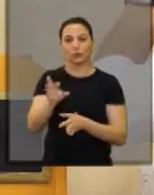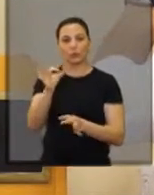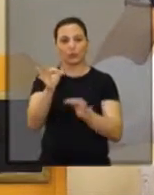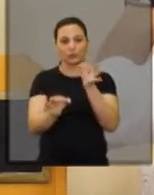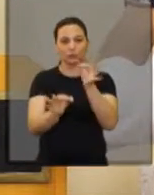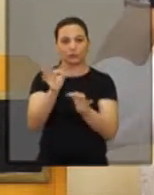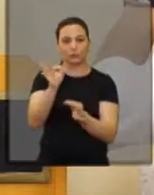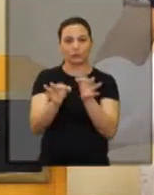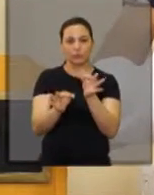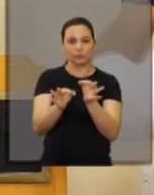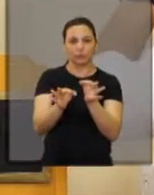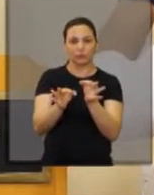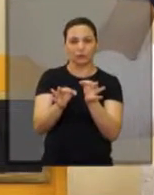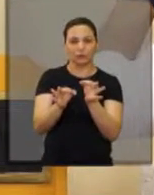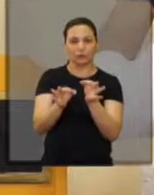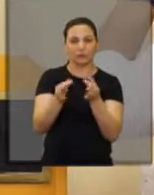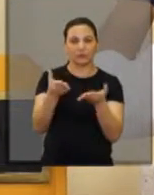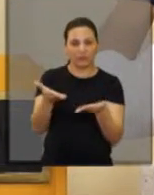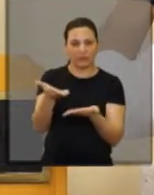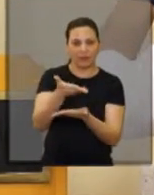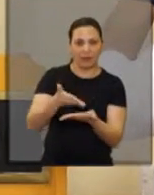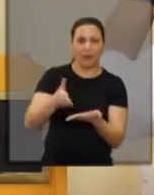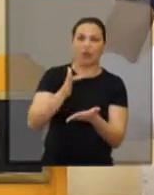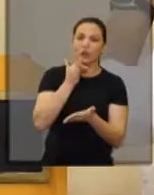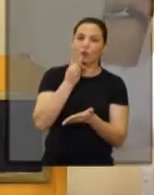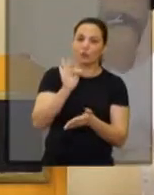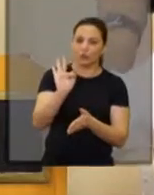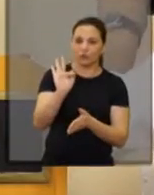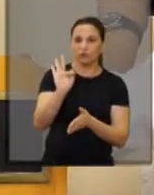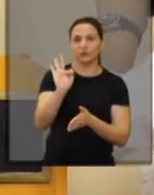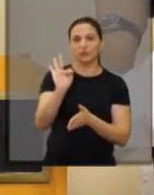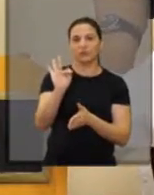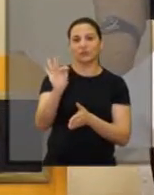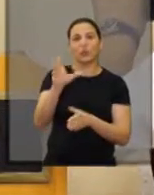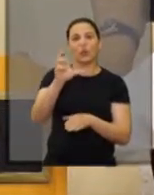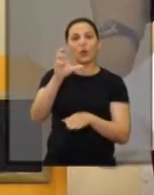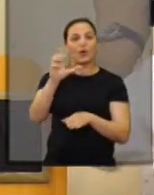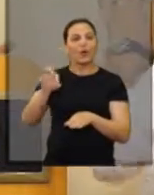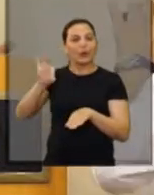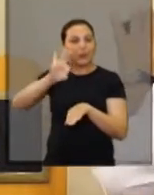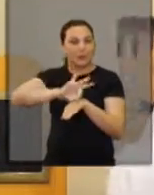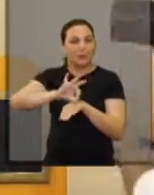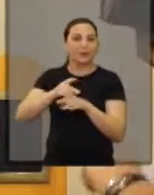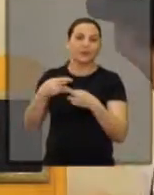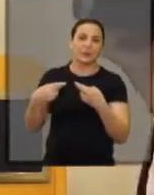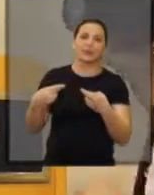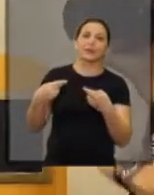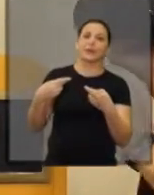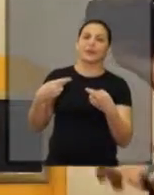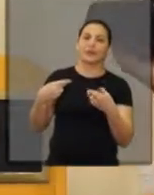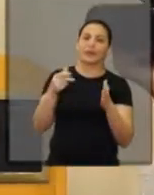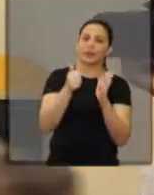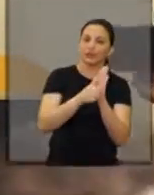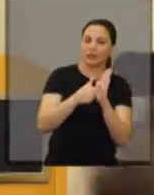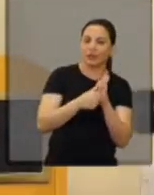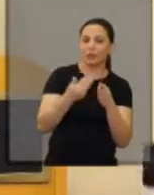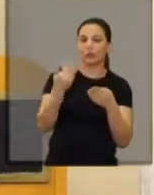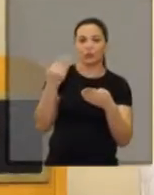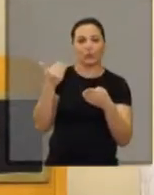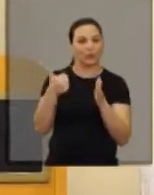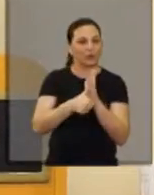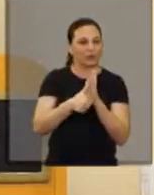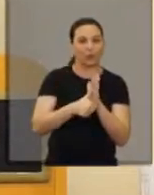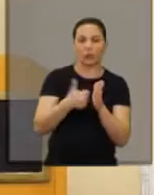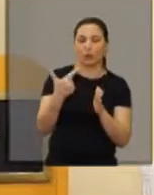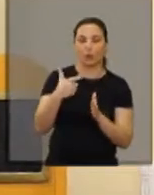de fundações da capital e registrado no cartório competente, sem fins